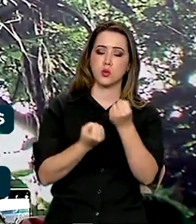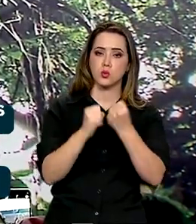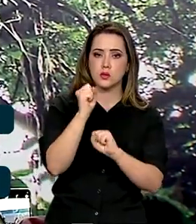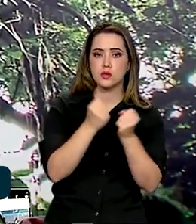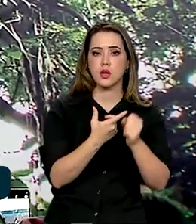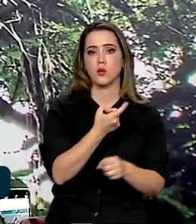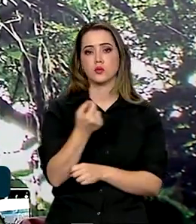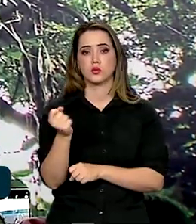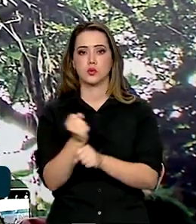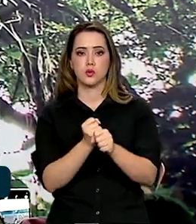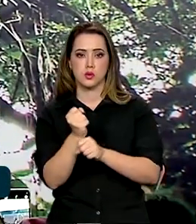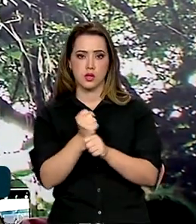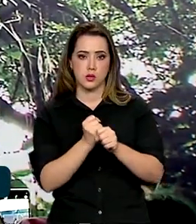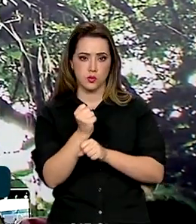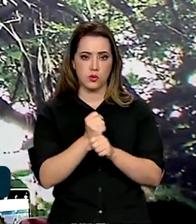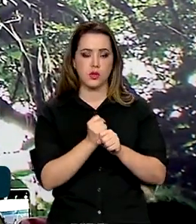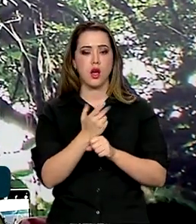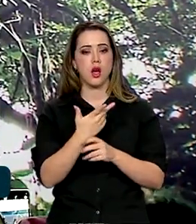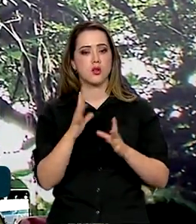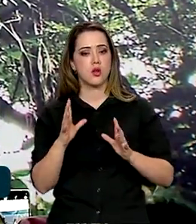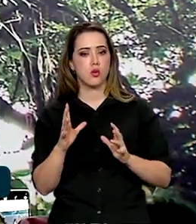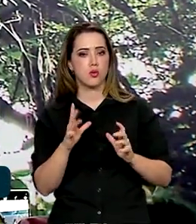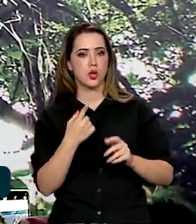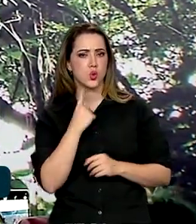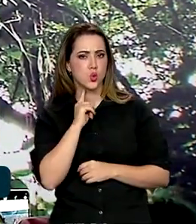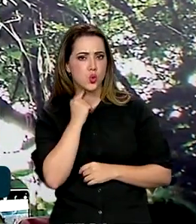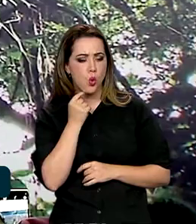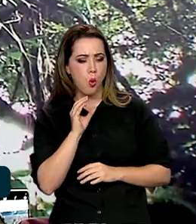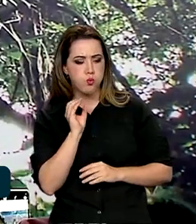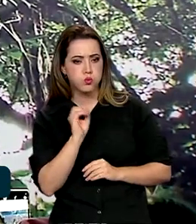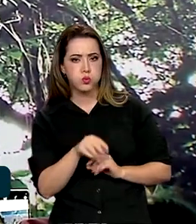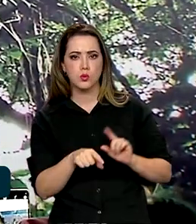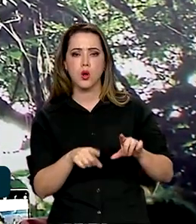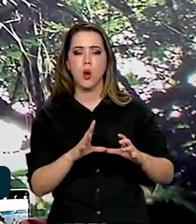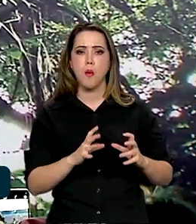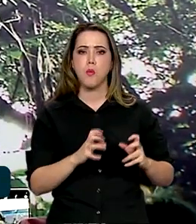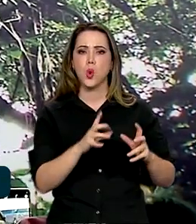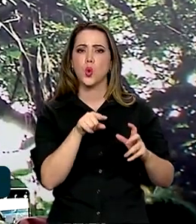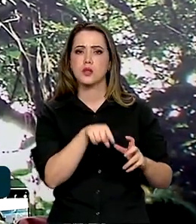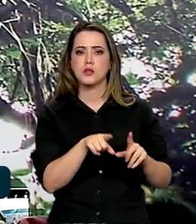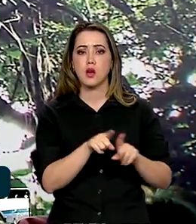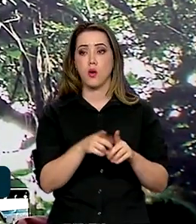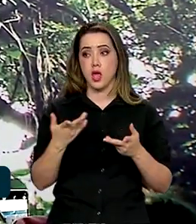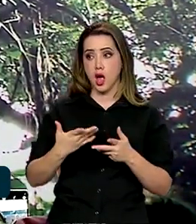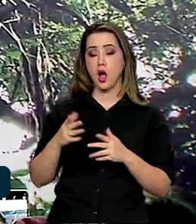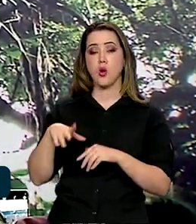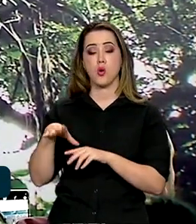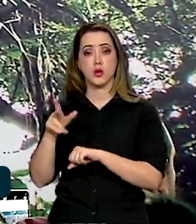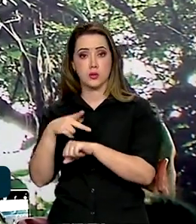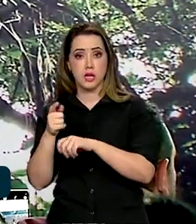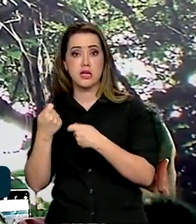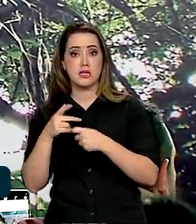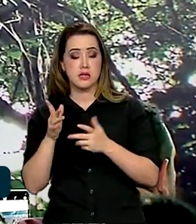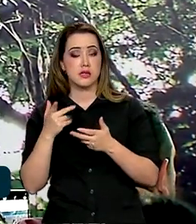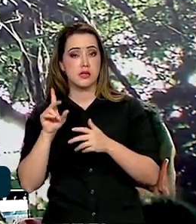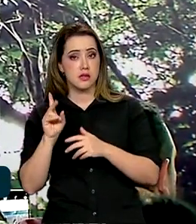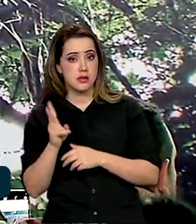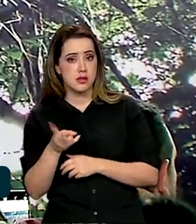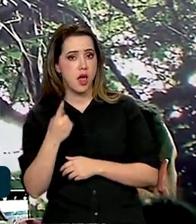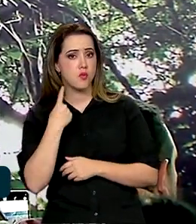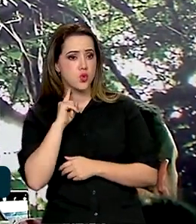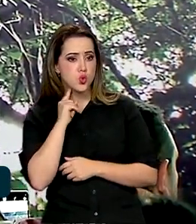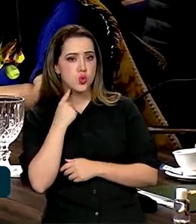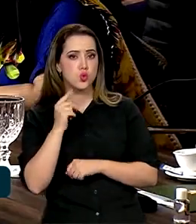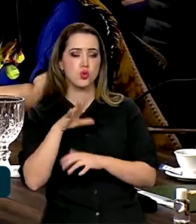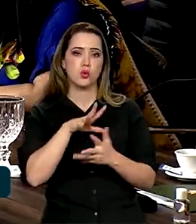poluiu, que está precisando que eles paguem a sua parte agora para a gente recompor parte daquilo